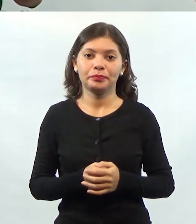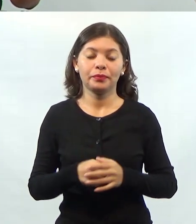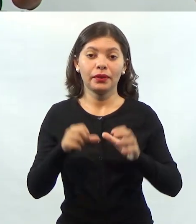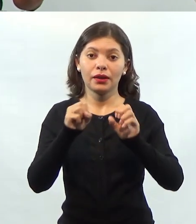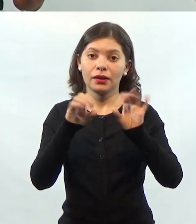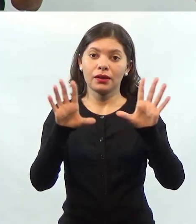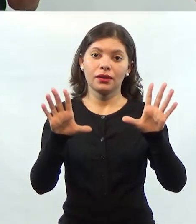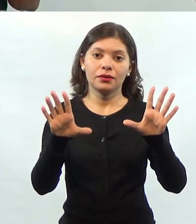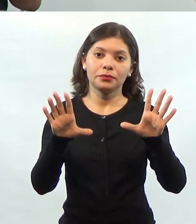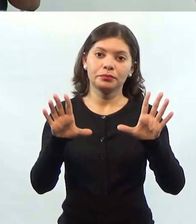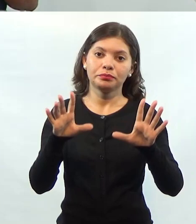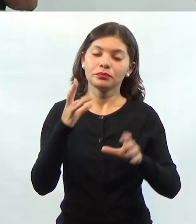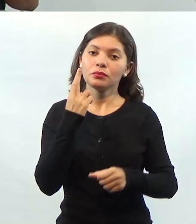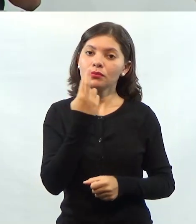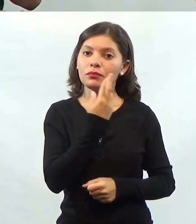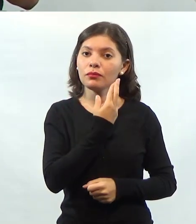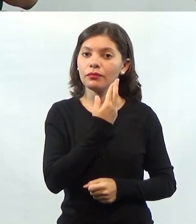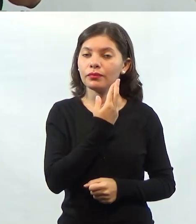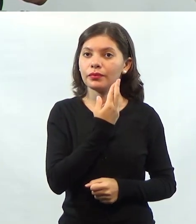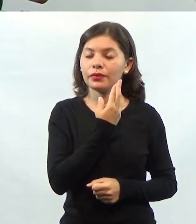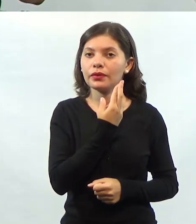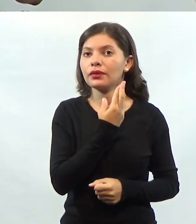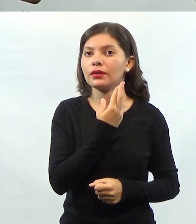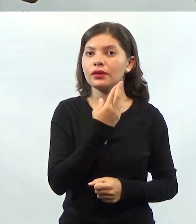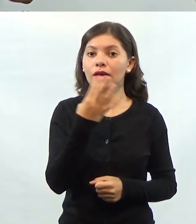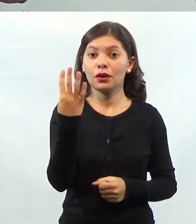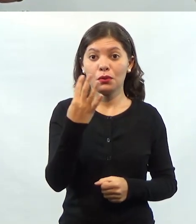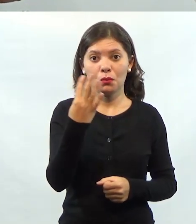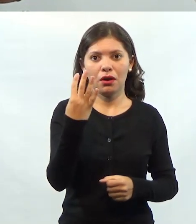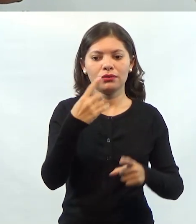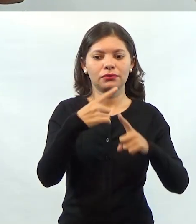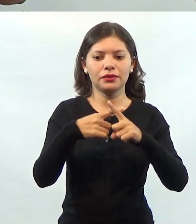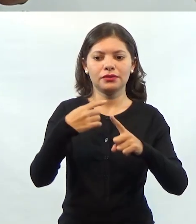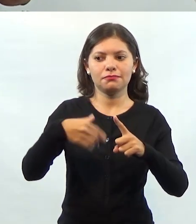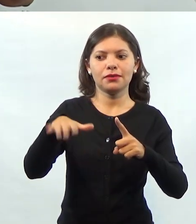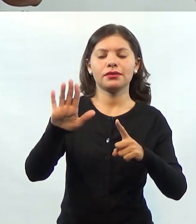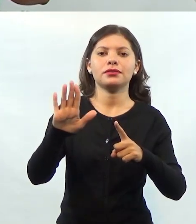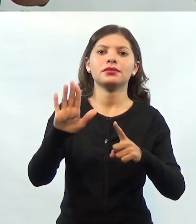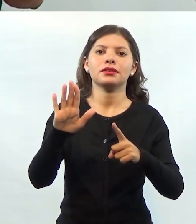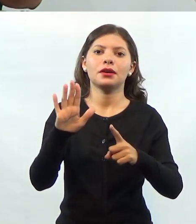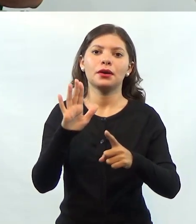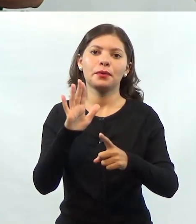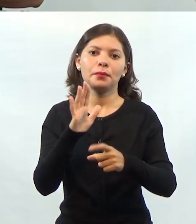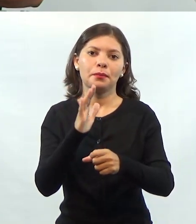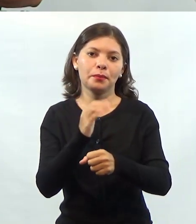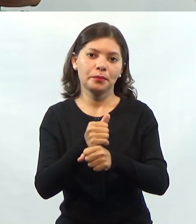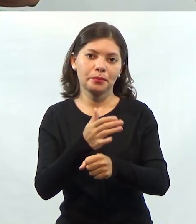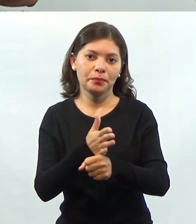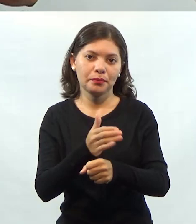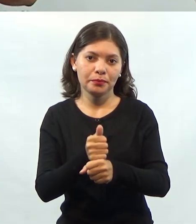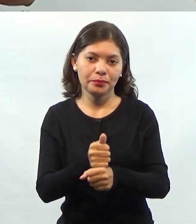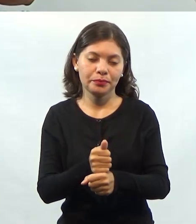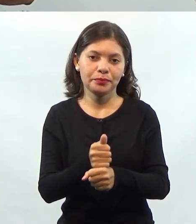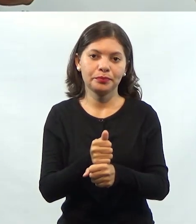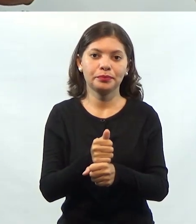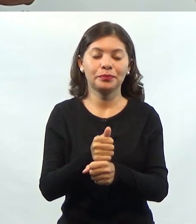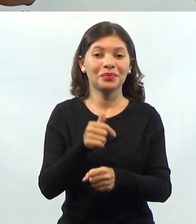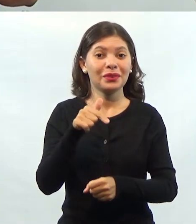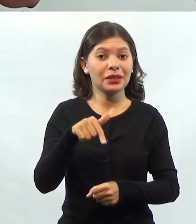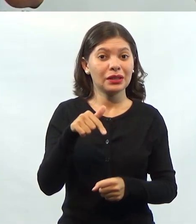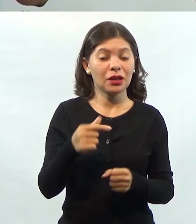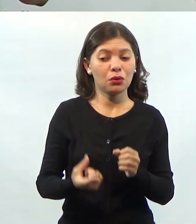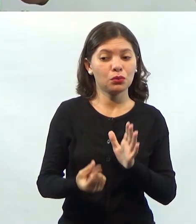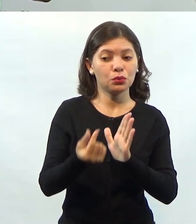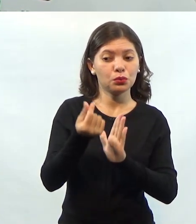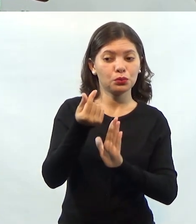óbvio, o restaurante vai gastar quatro vezes mais batata. Então, nesse caso, as batatas,